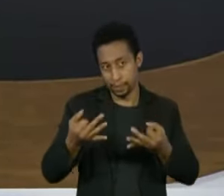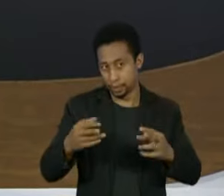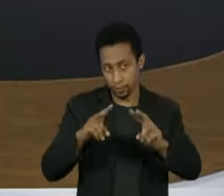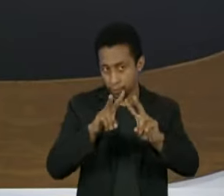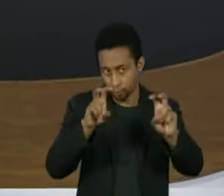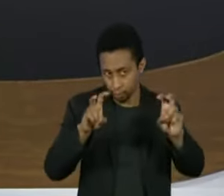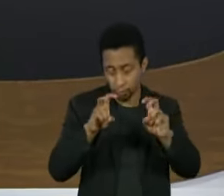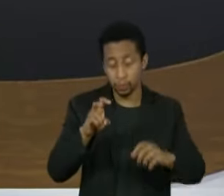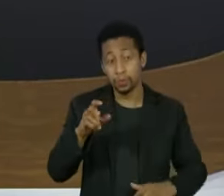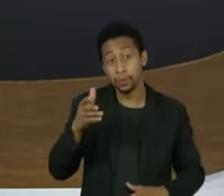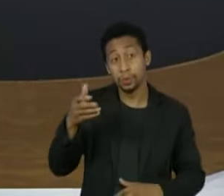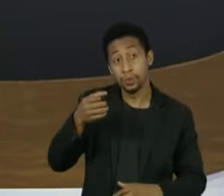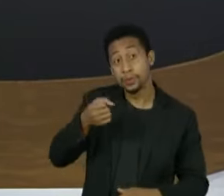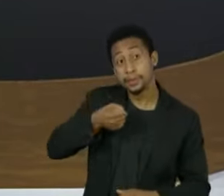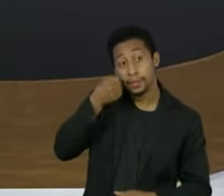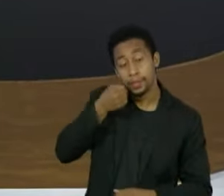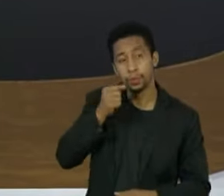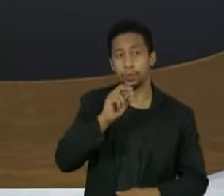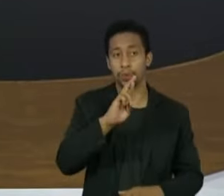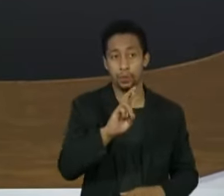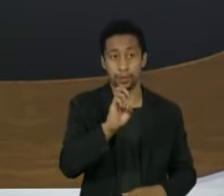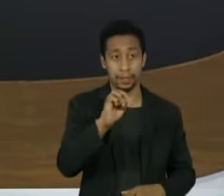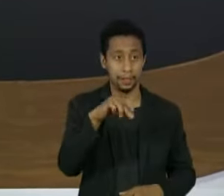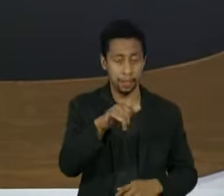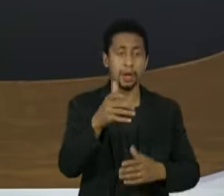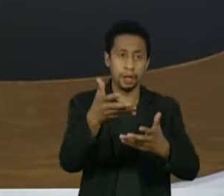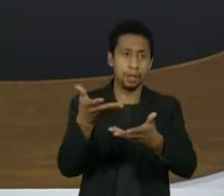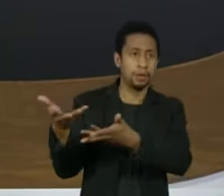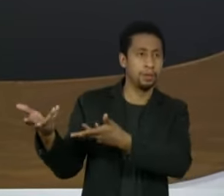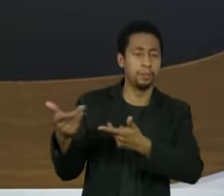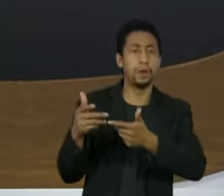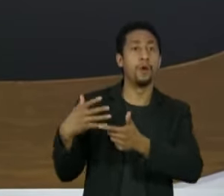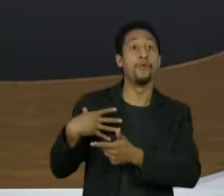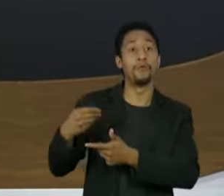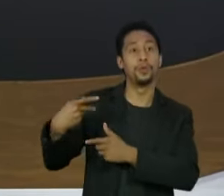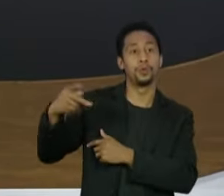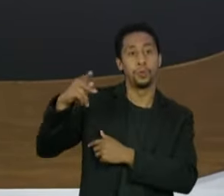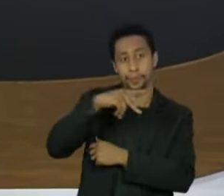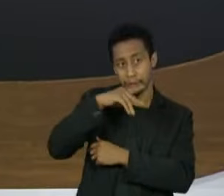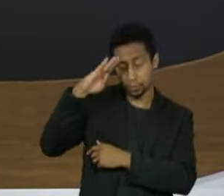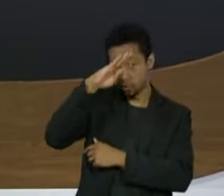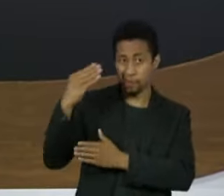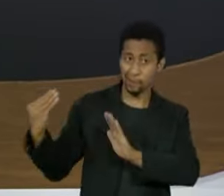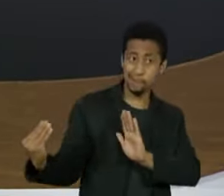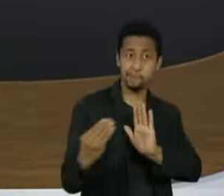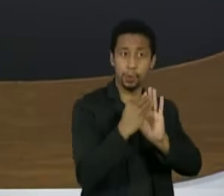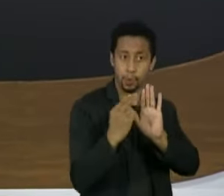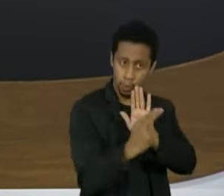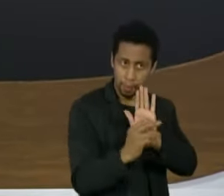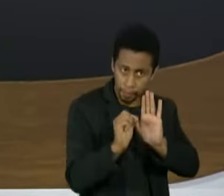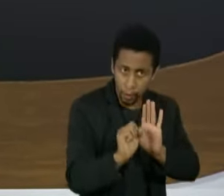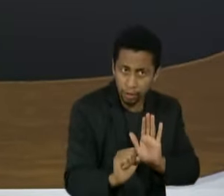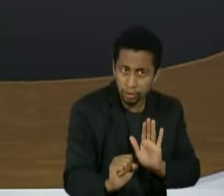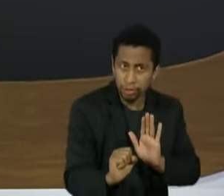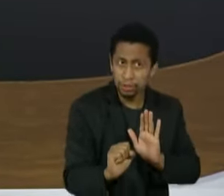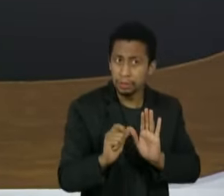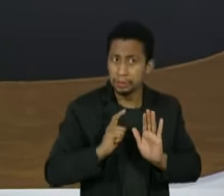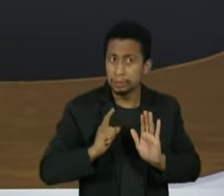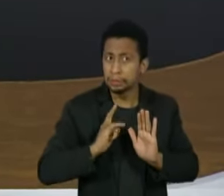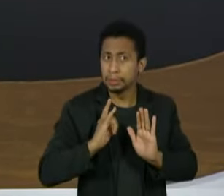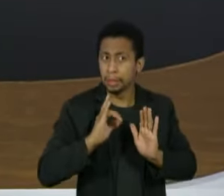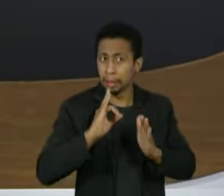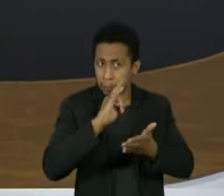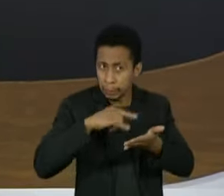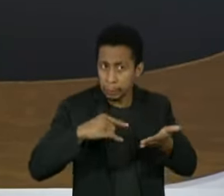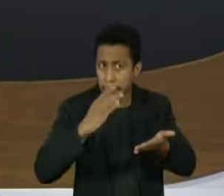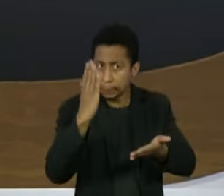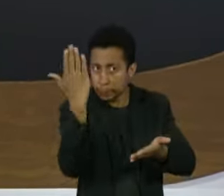do senador Renan Calheiros de indiciar os filhos do presidente da República no relatório. O senhor acha que há indícios suficientes para isso e